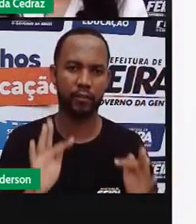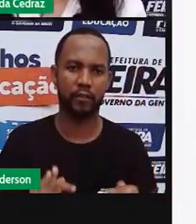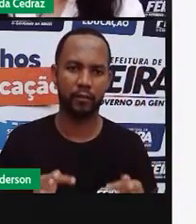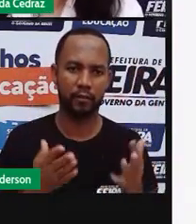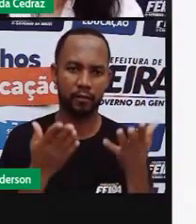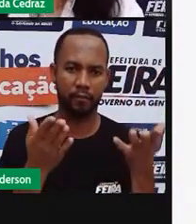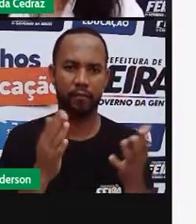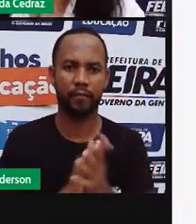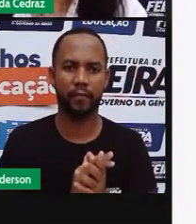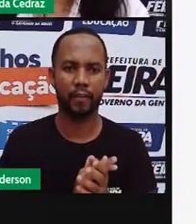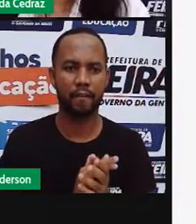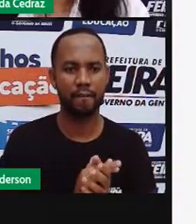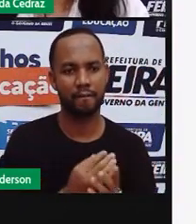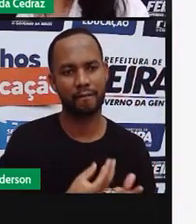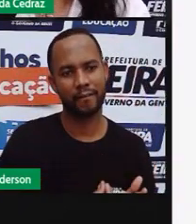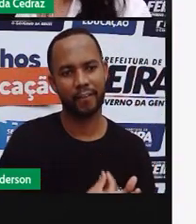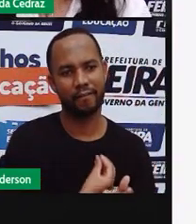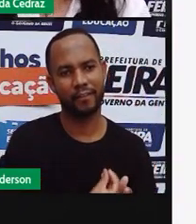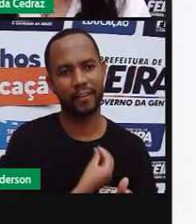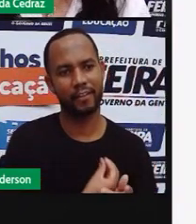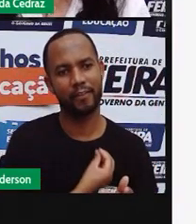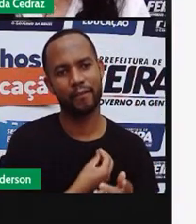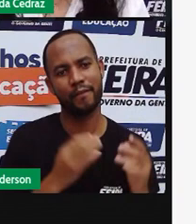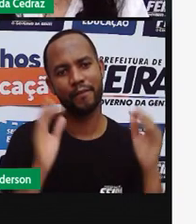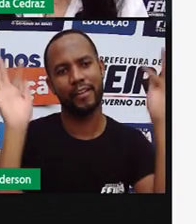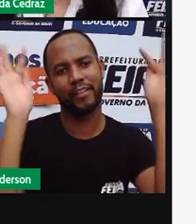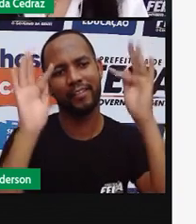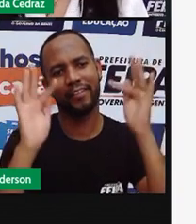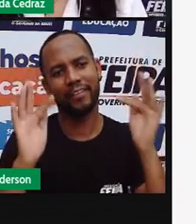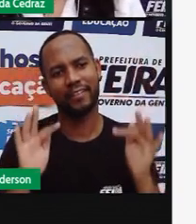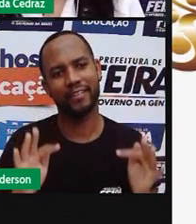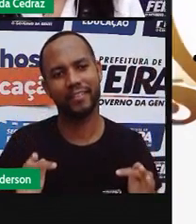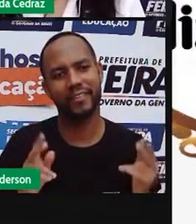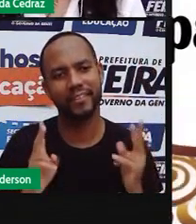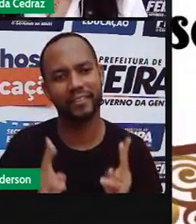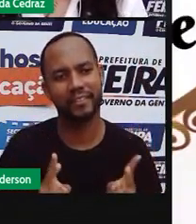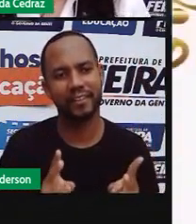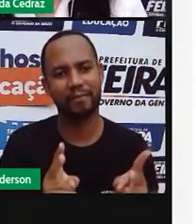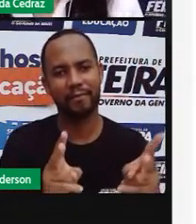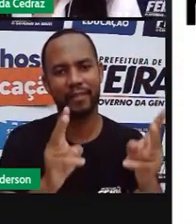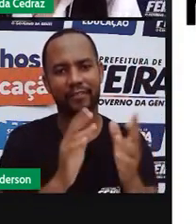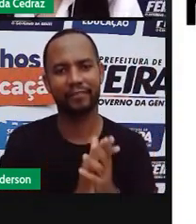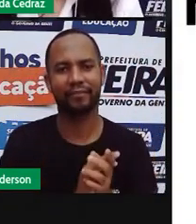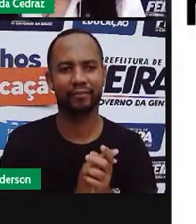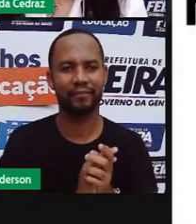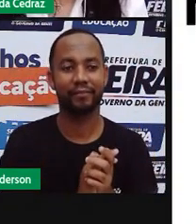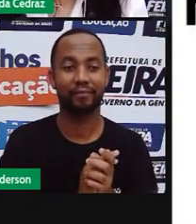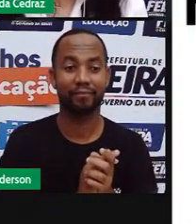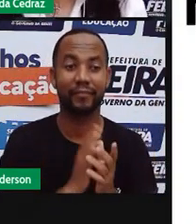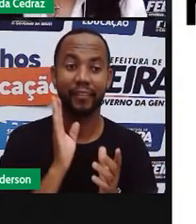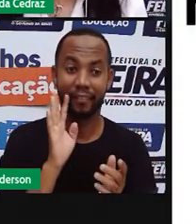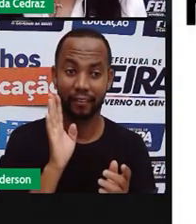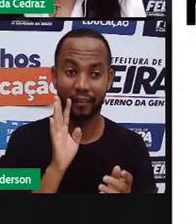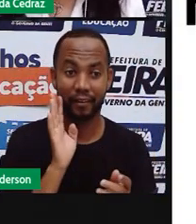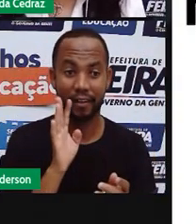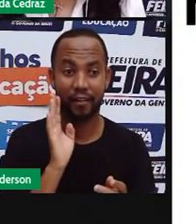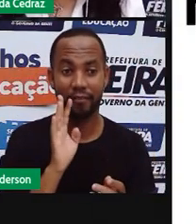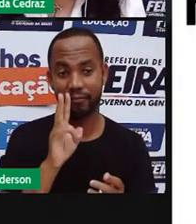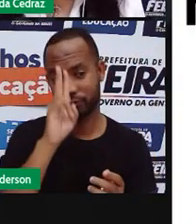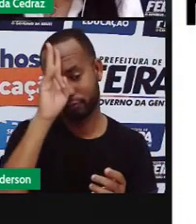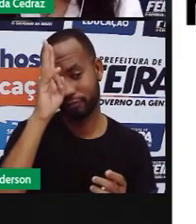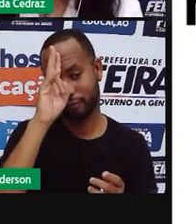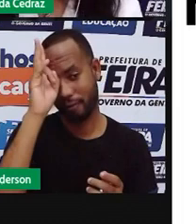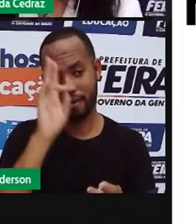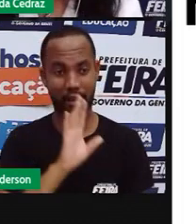E eles viveram períodos para sempre. Isso é uma das características do conto do